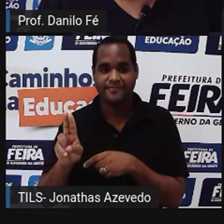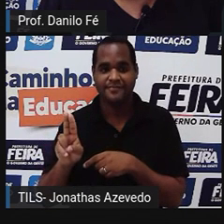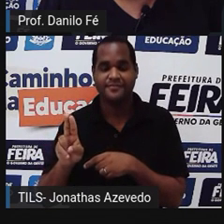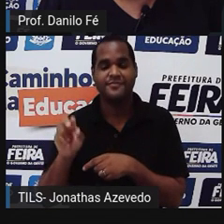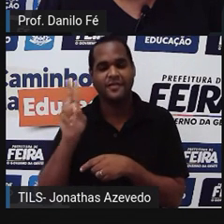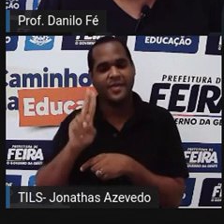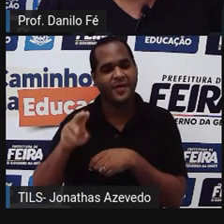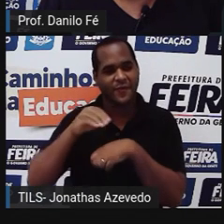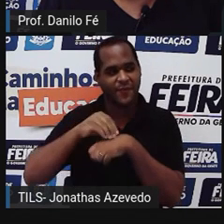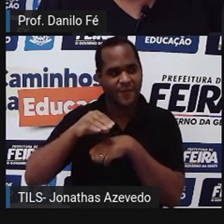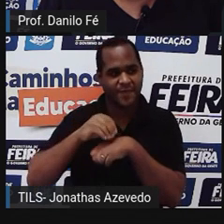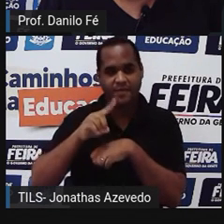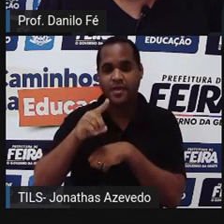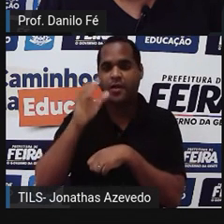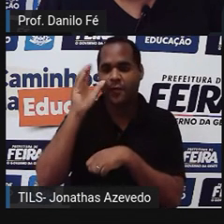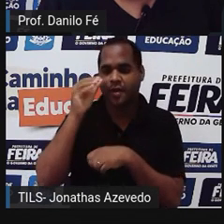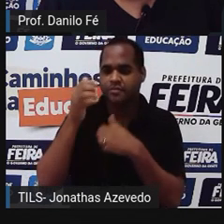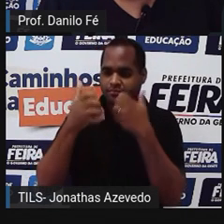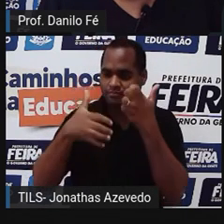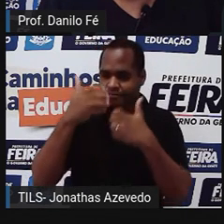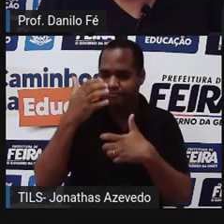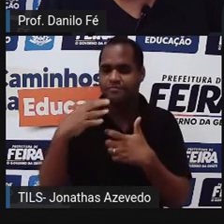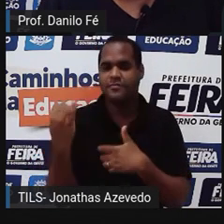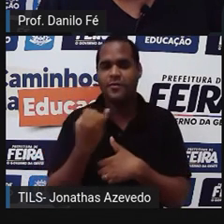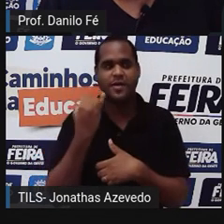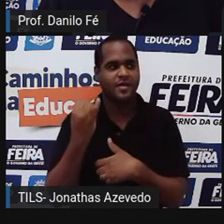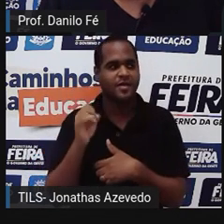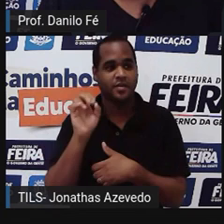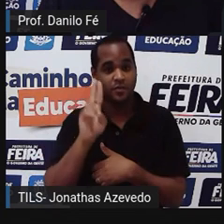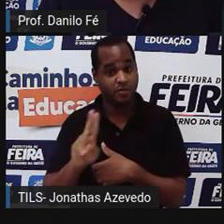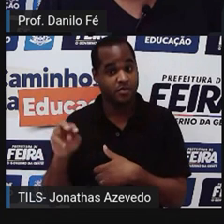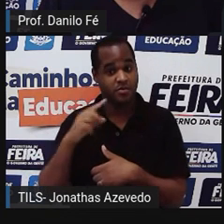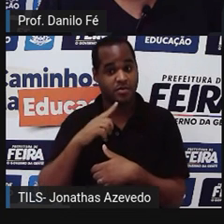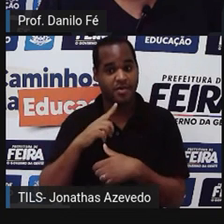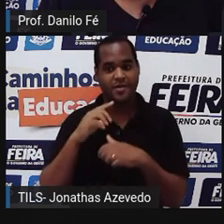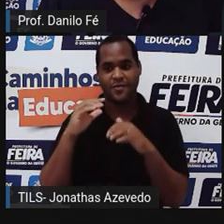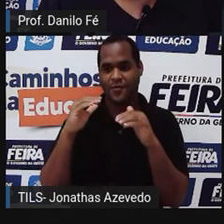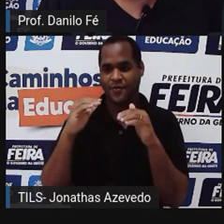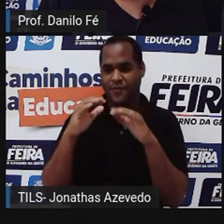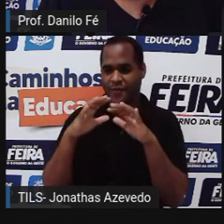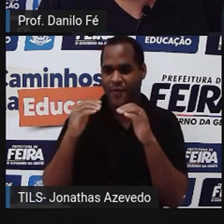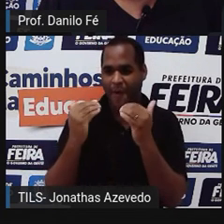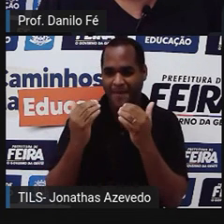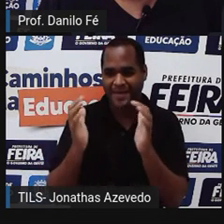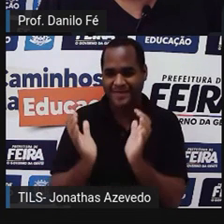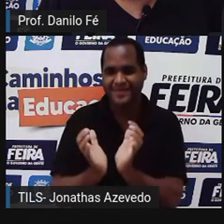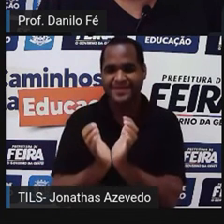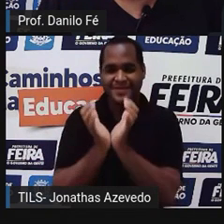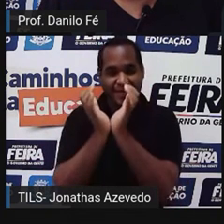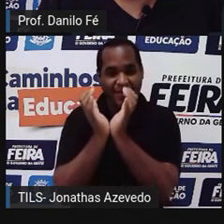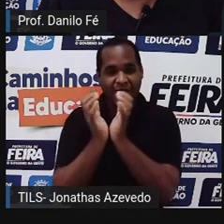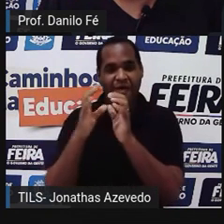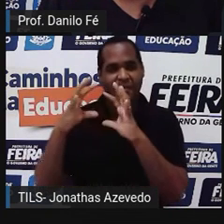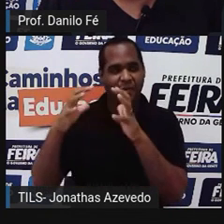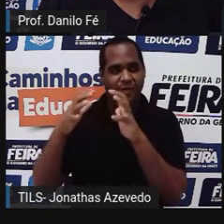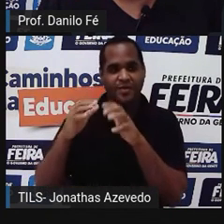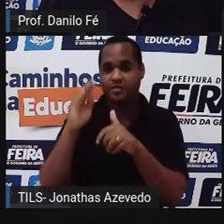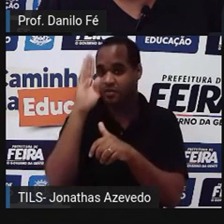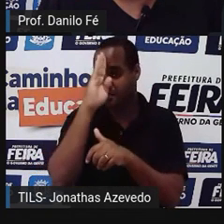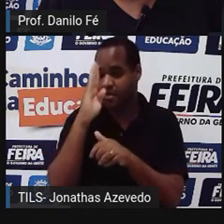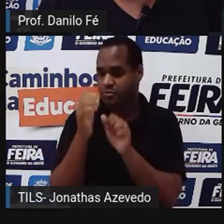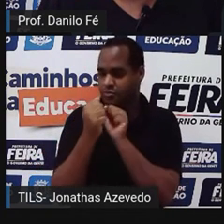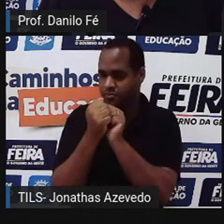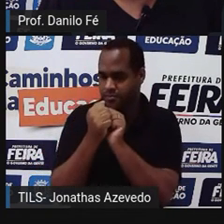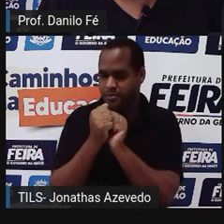uma informação de curiosidade inútil, o Uruguai ganhou duas Copas do Mundo. Se o Brasil estivesse junto com Portugal